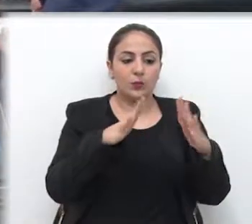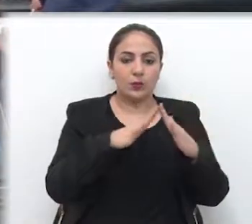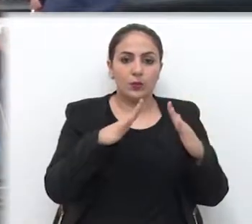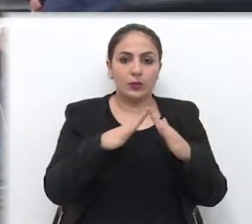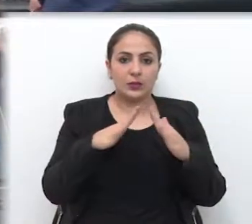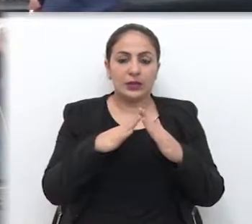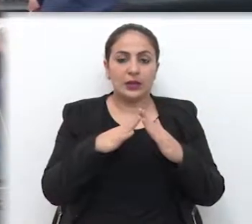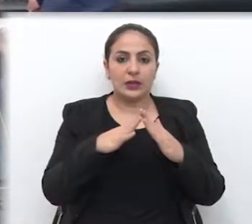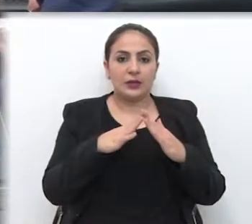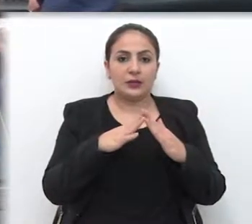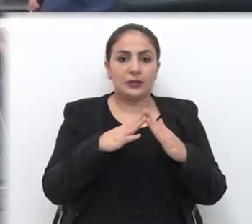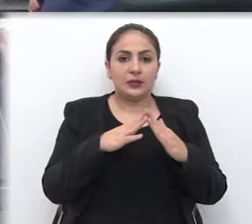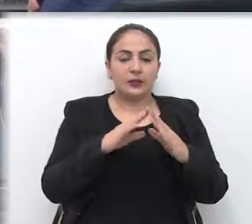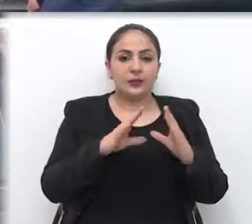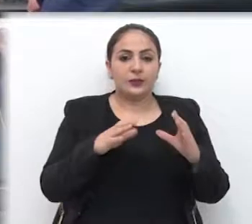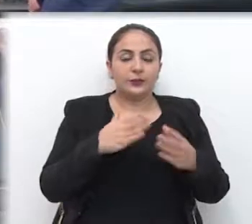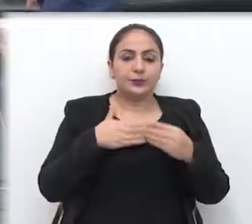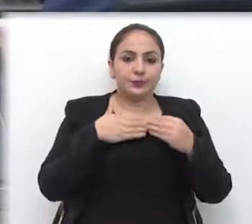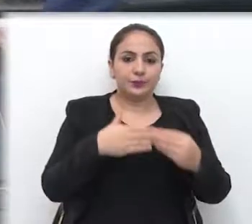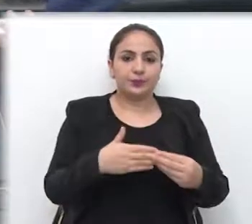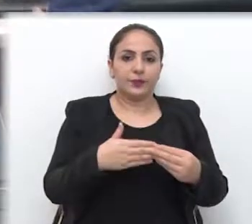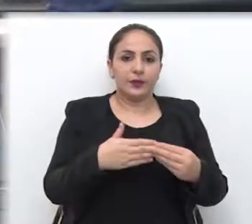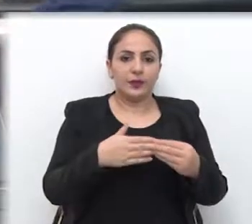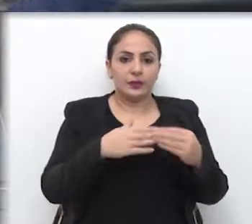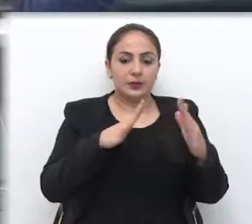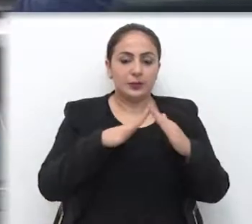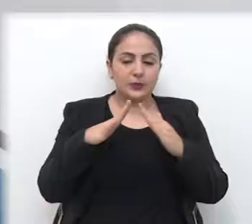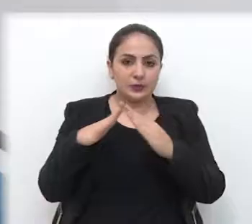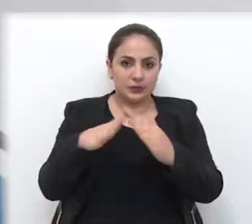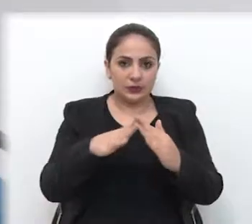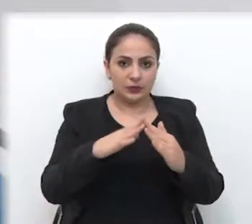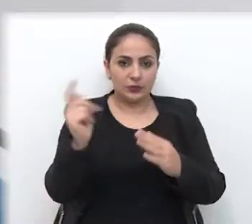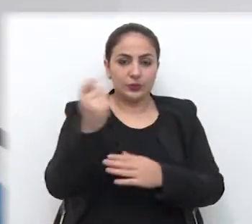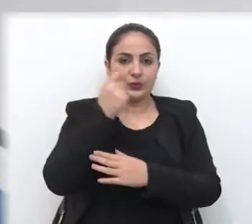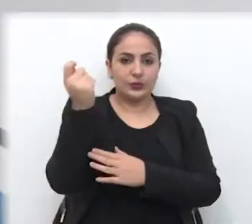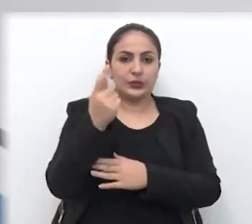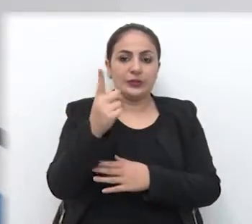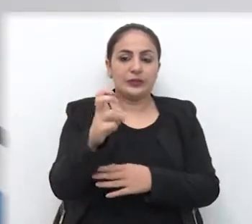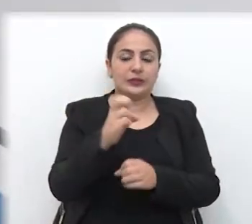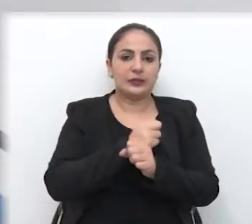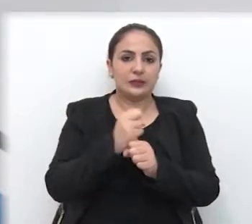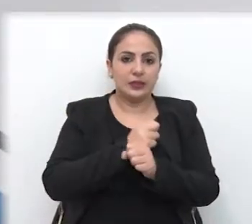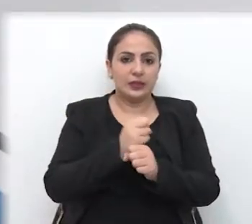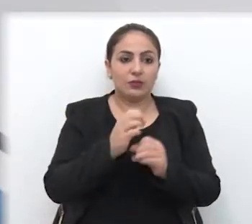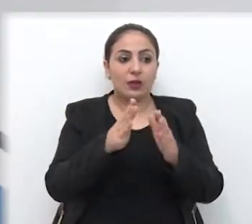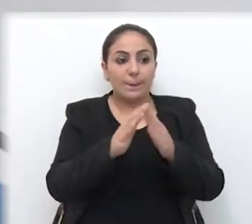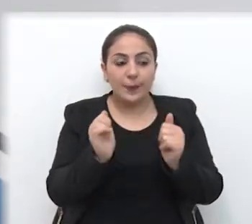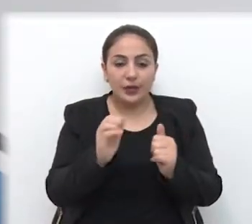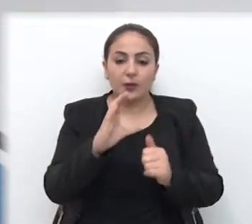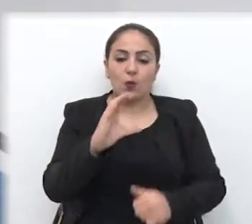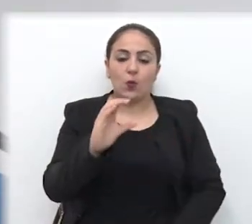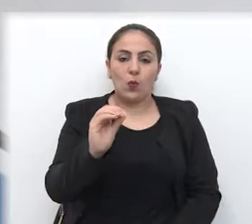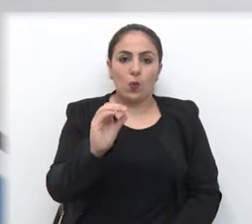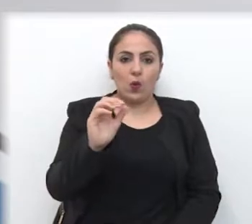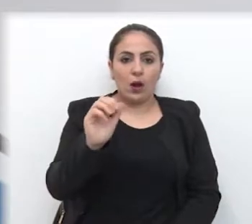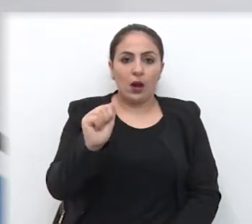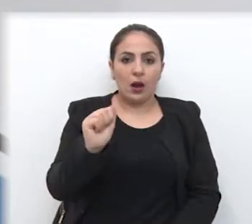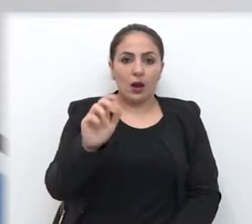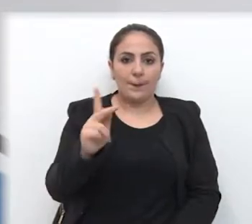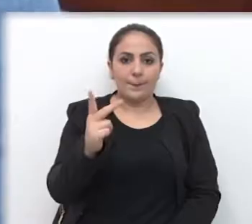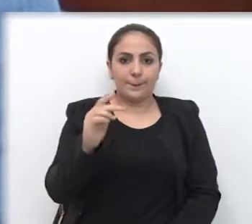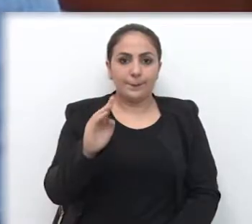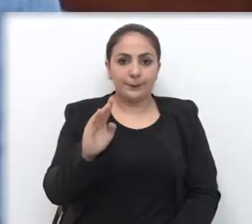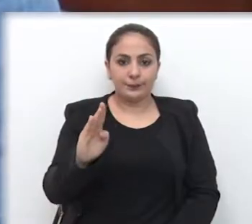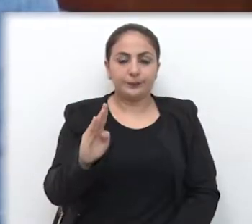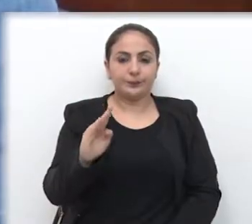extinta companhia de habitação do estado do Rio Grande do Sul. Há pelo menos 15 anos, ele cobra da Coab, em Porto